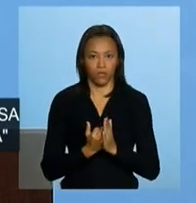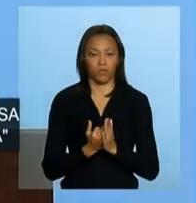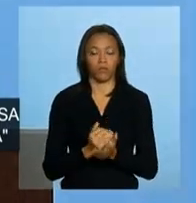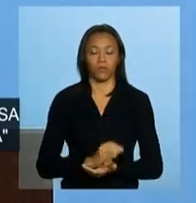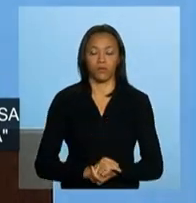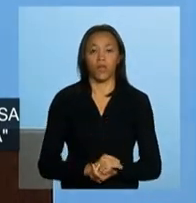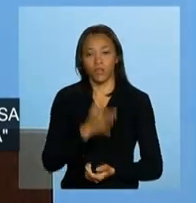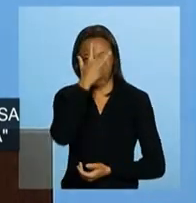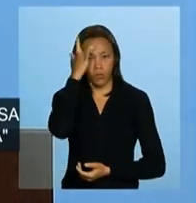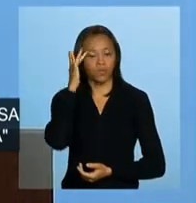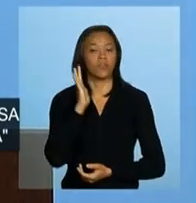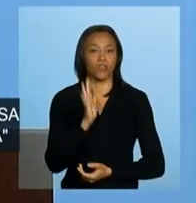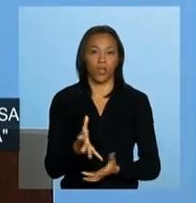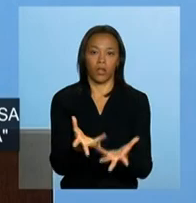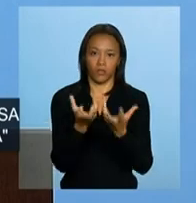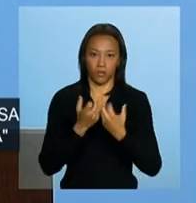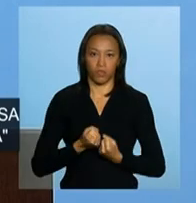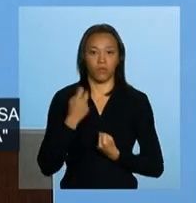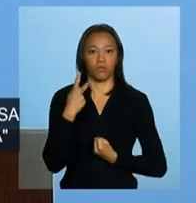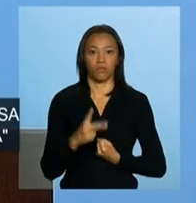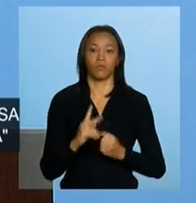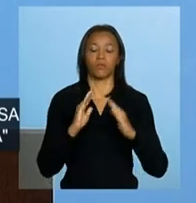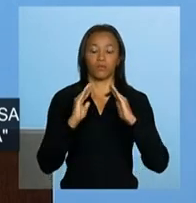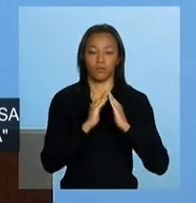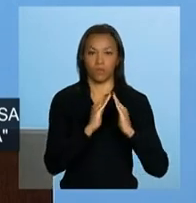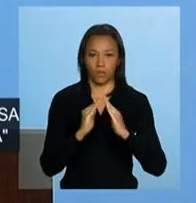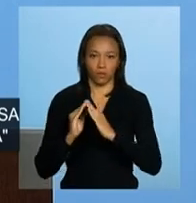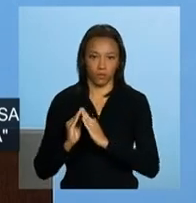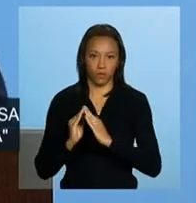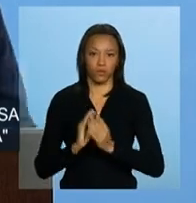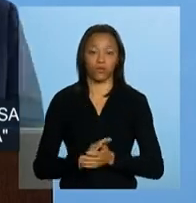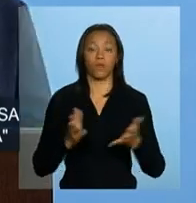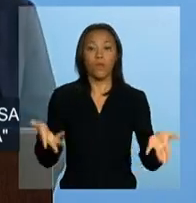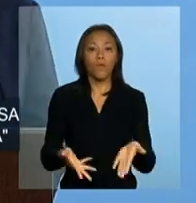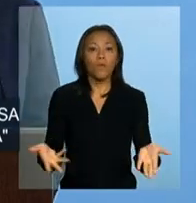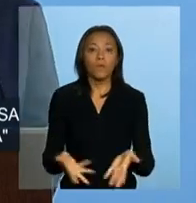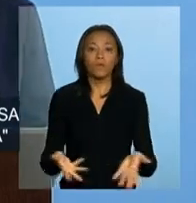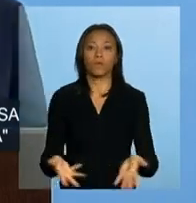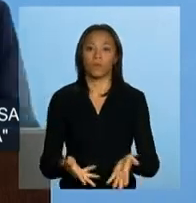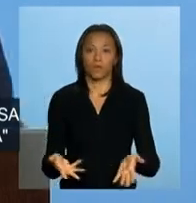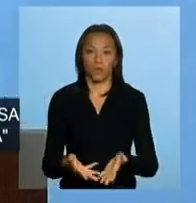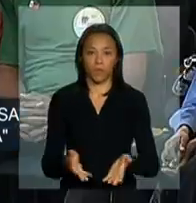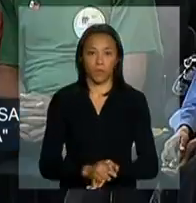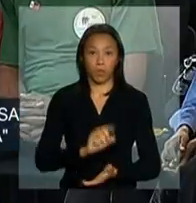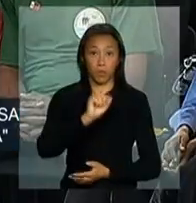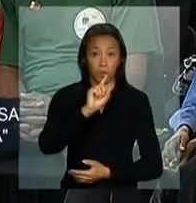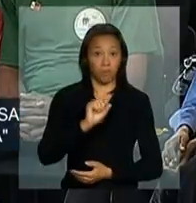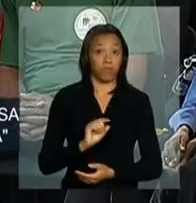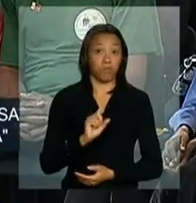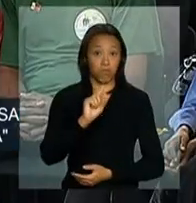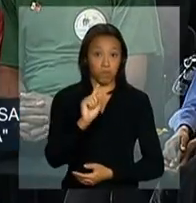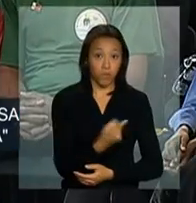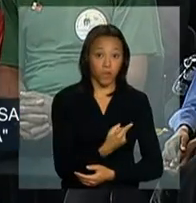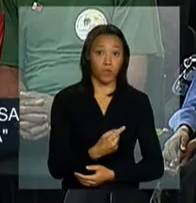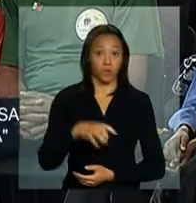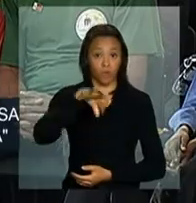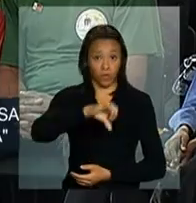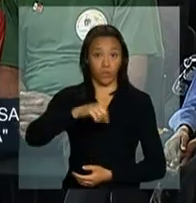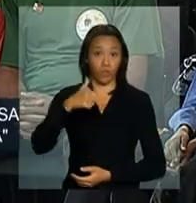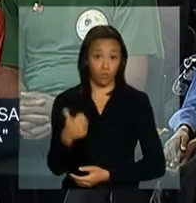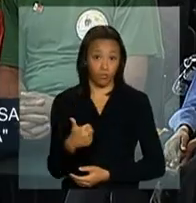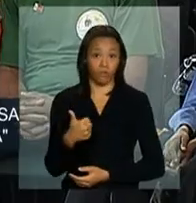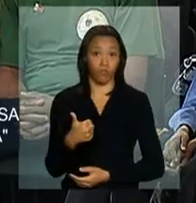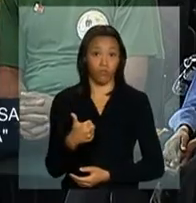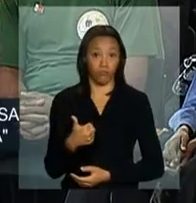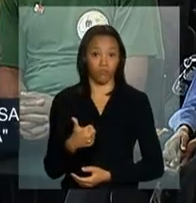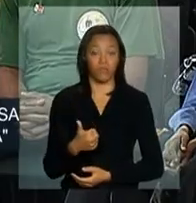beneficiários do programa Minha Casa Minha Vida. Hoje, 1.091 pessoas